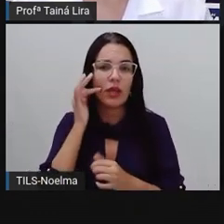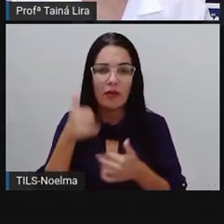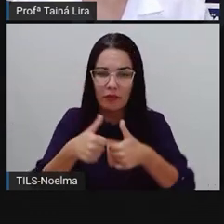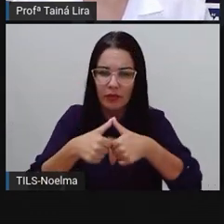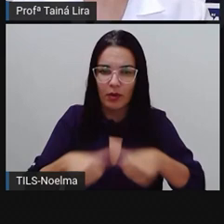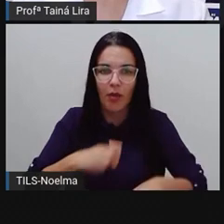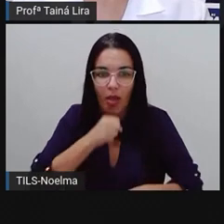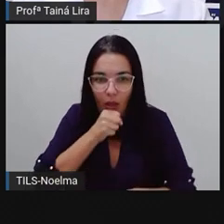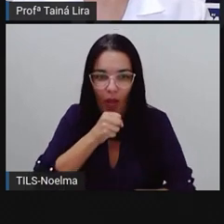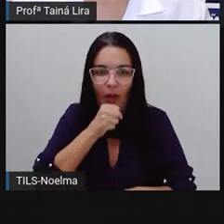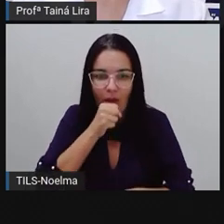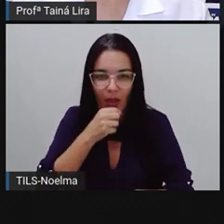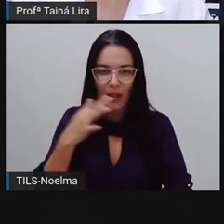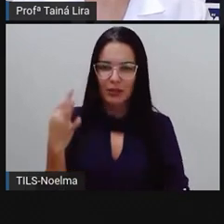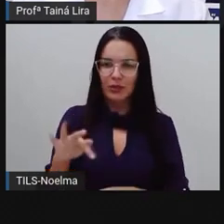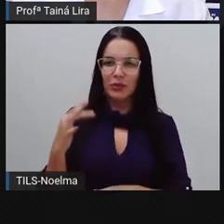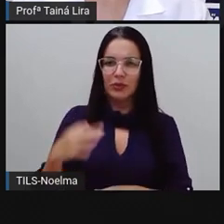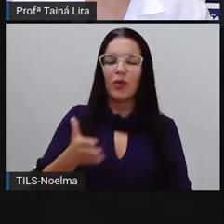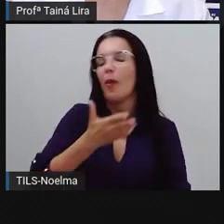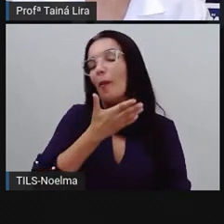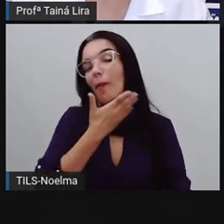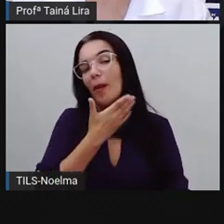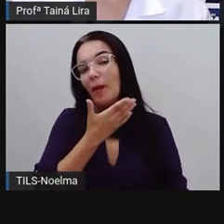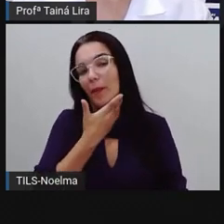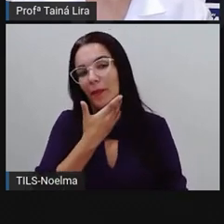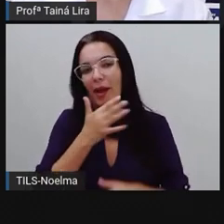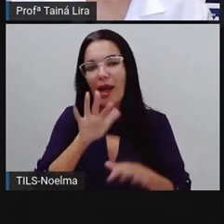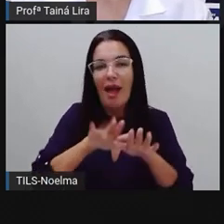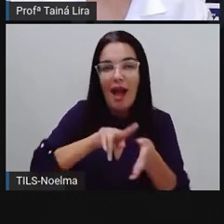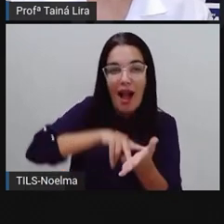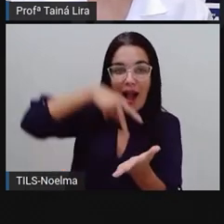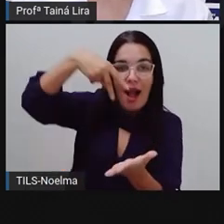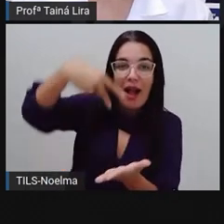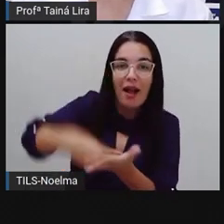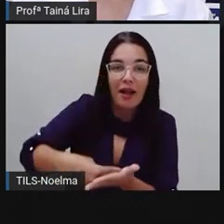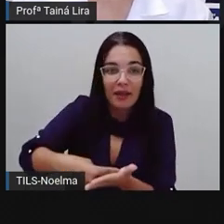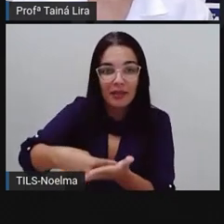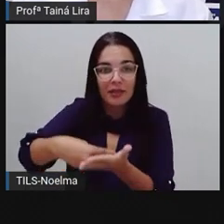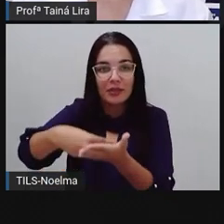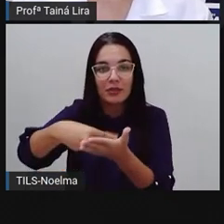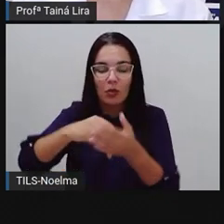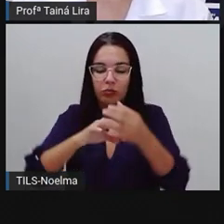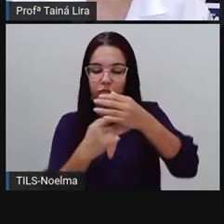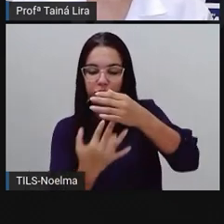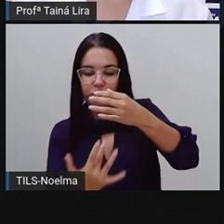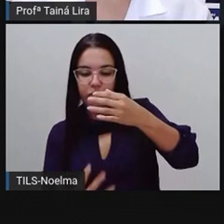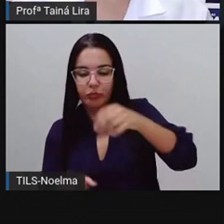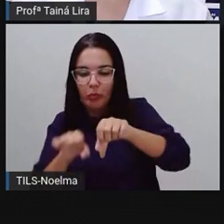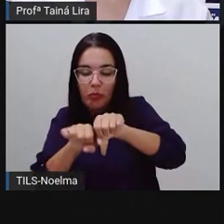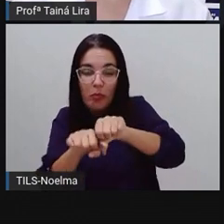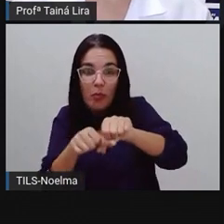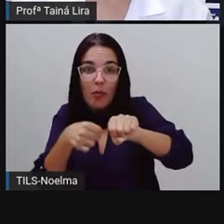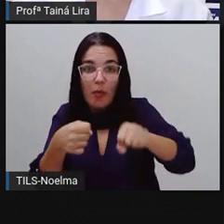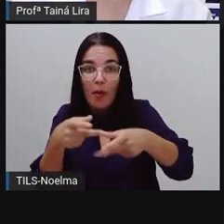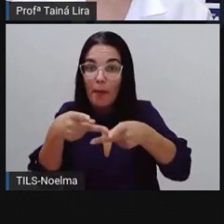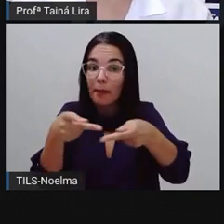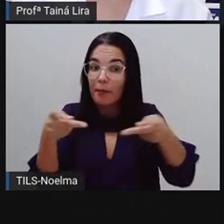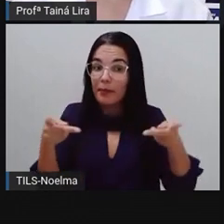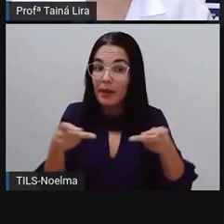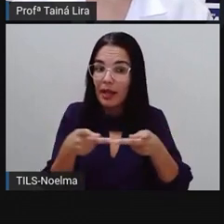ficou engasgado com dor no papo, caiu no poço, quebrou a tigela.